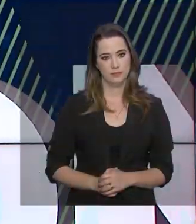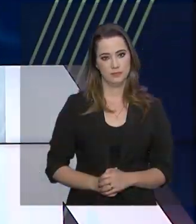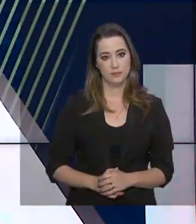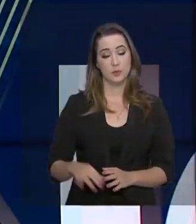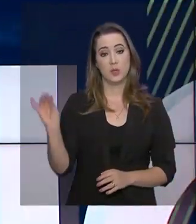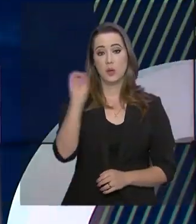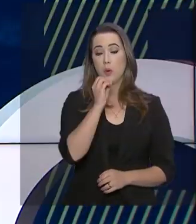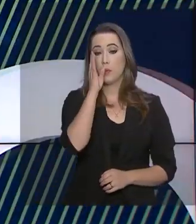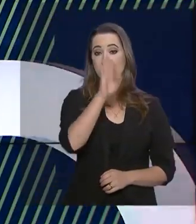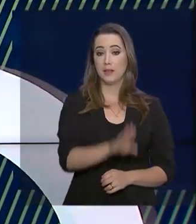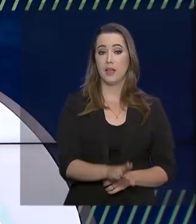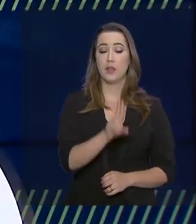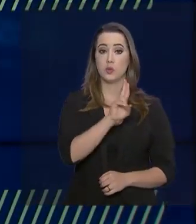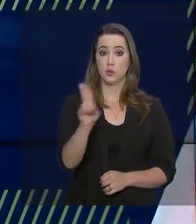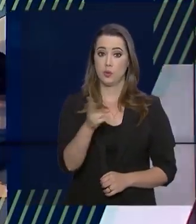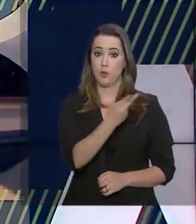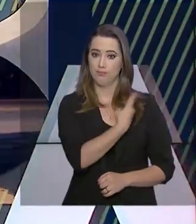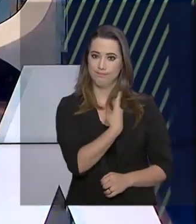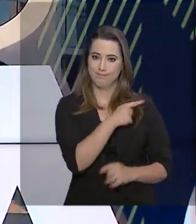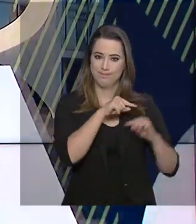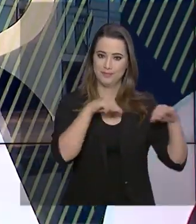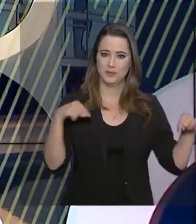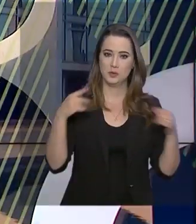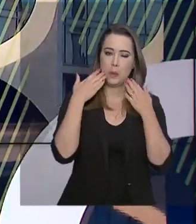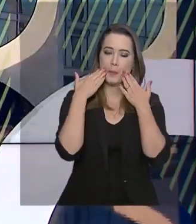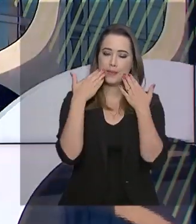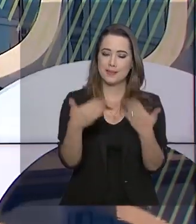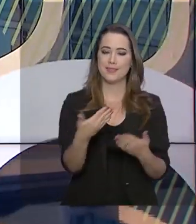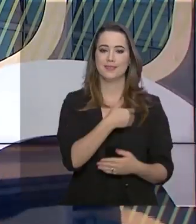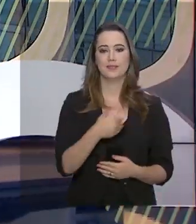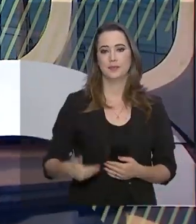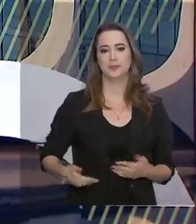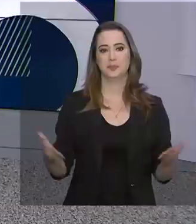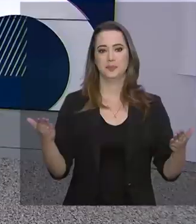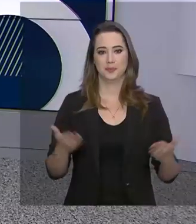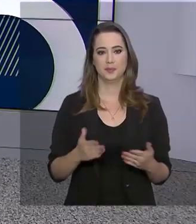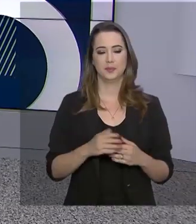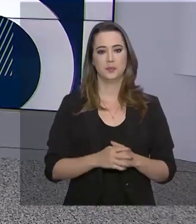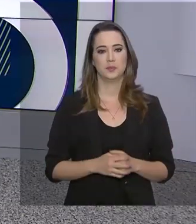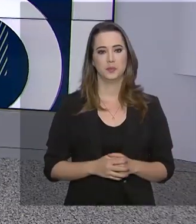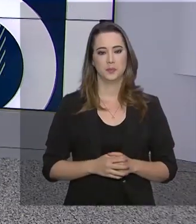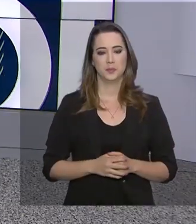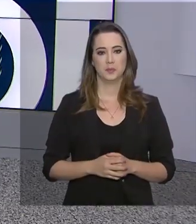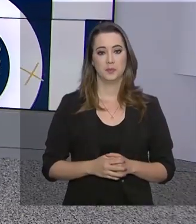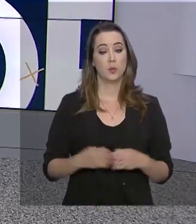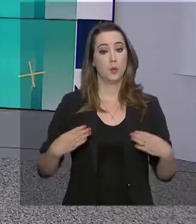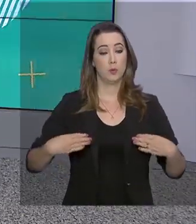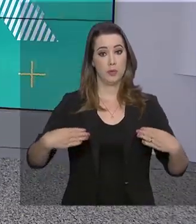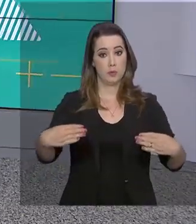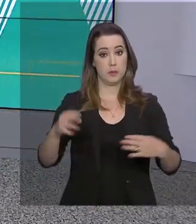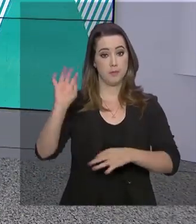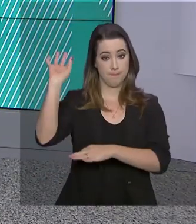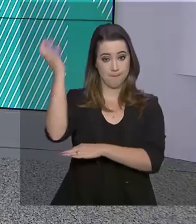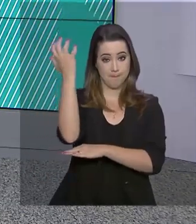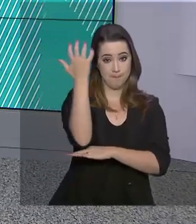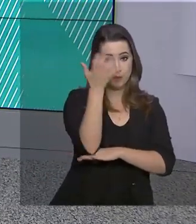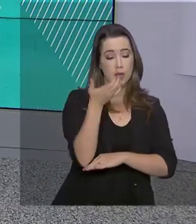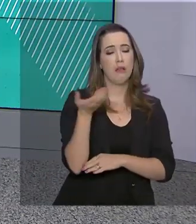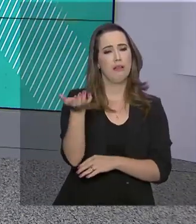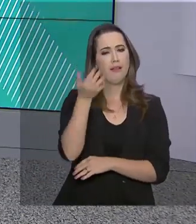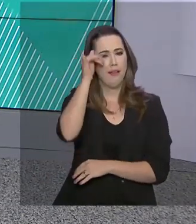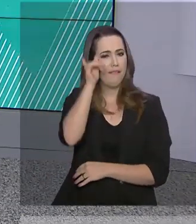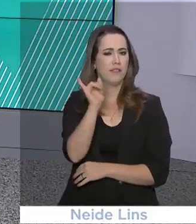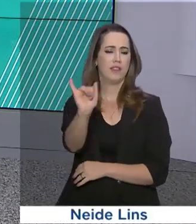Olá, boa tarde, eu sou Lilian Reis e estamos de volta com o Governo Agora. O Ministério do Meio Ambiente quer